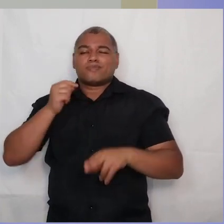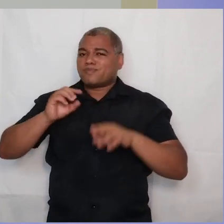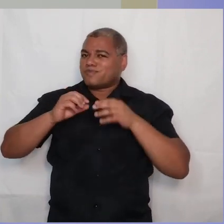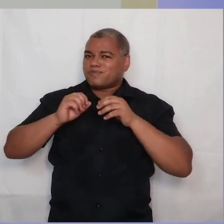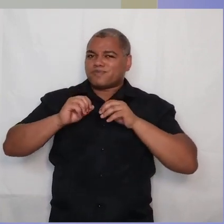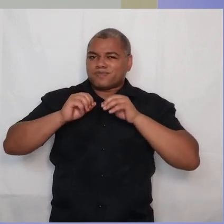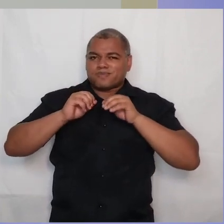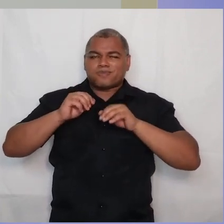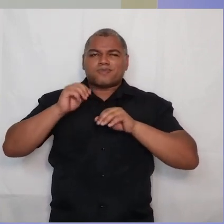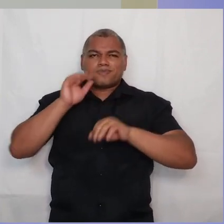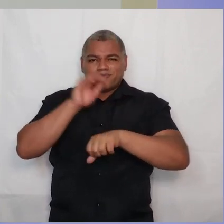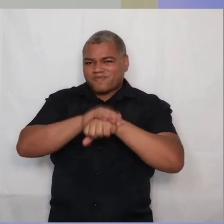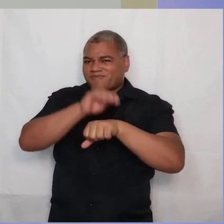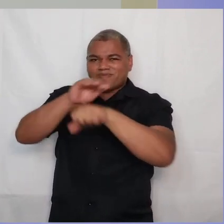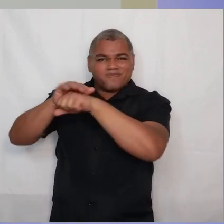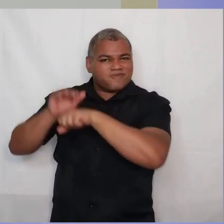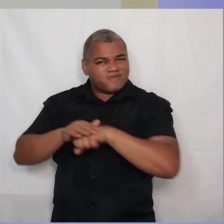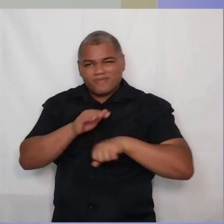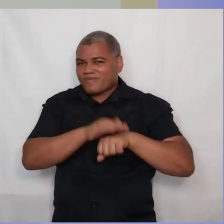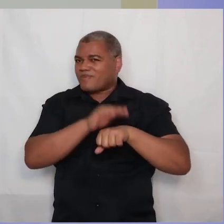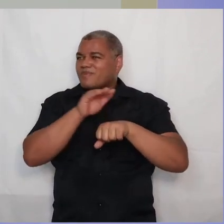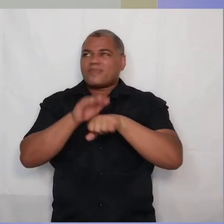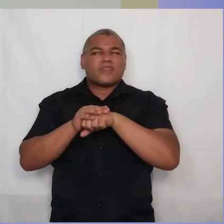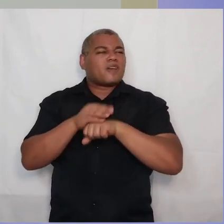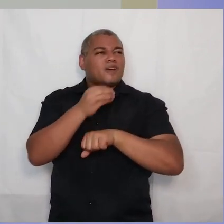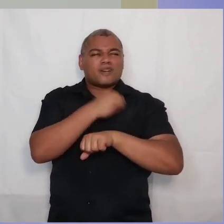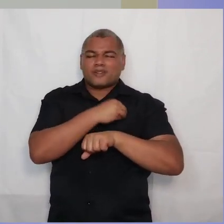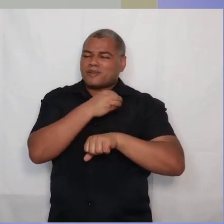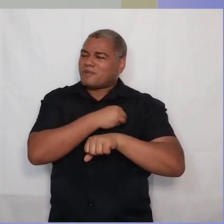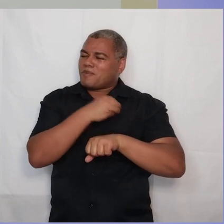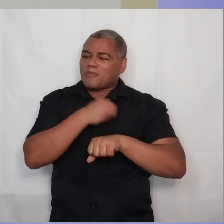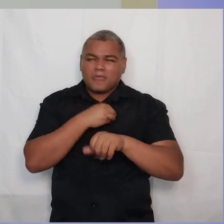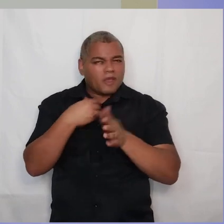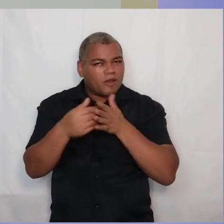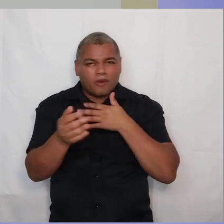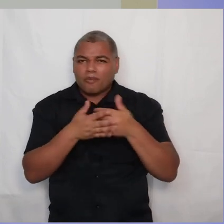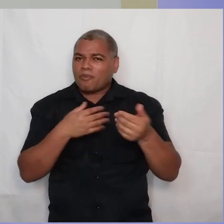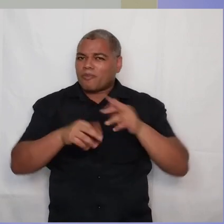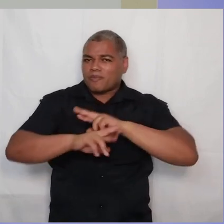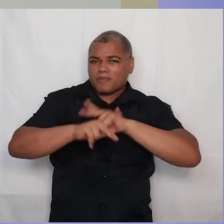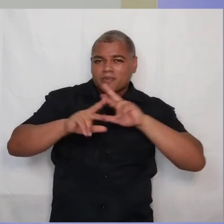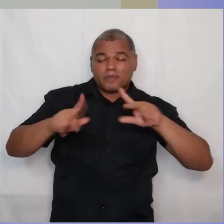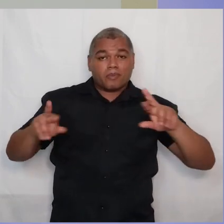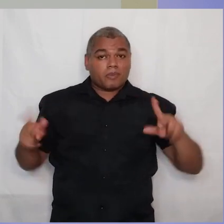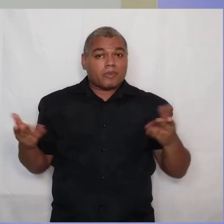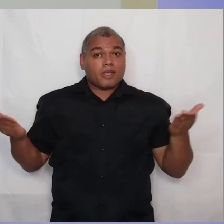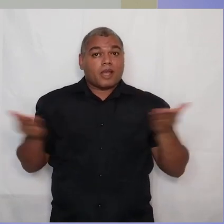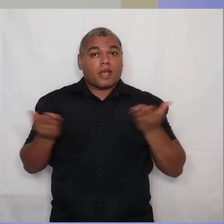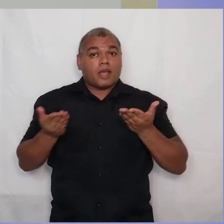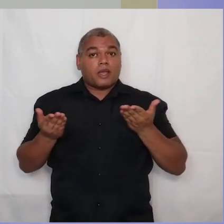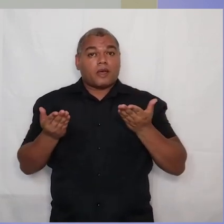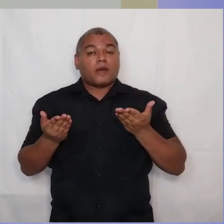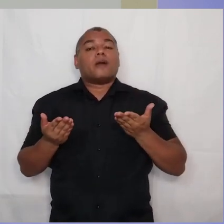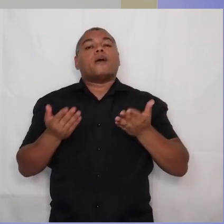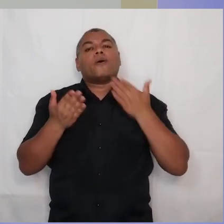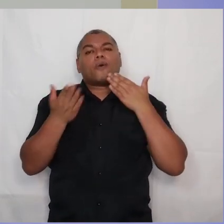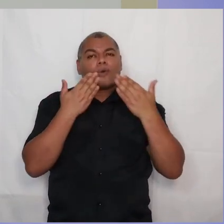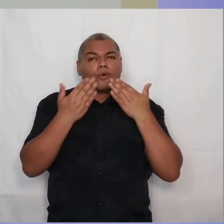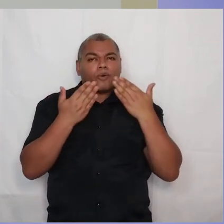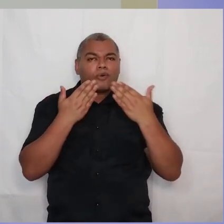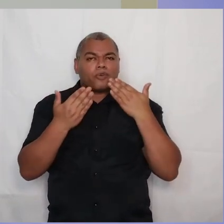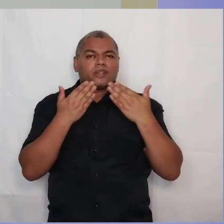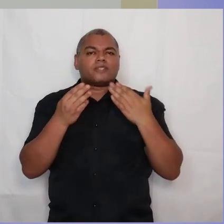cometer todo tipo de impureza. Eu estava conversando com um missionário hoje, e ele contava, depois dos seus muitos